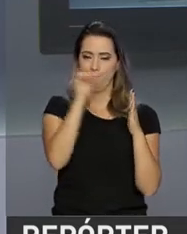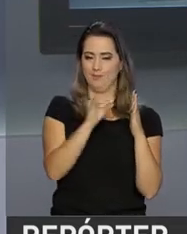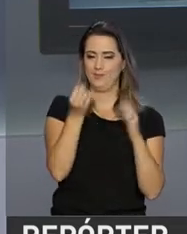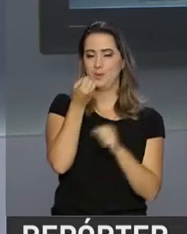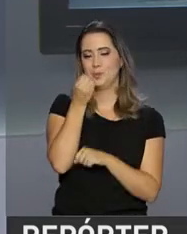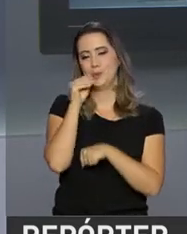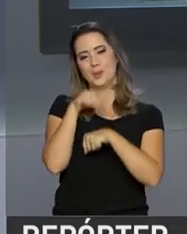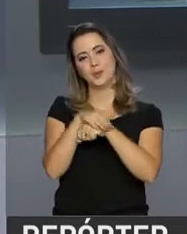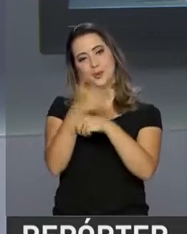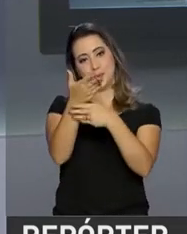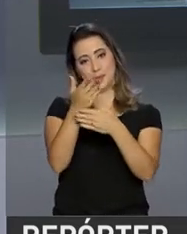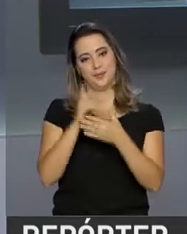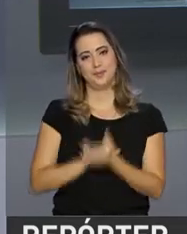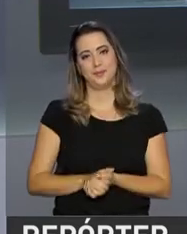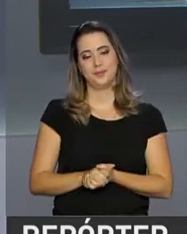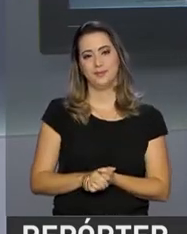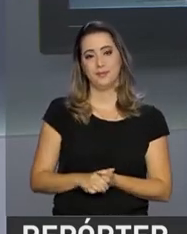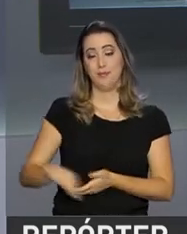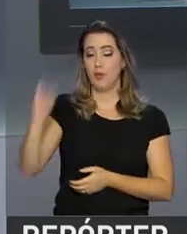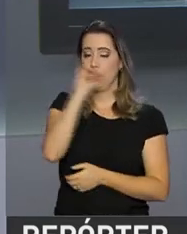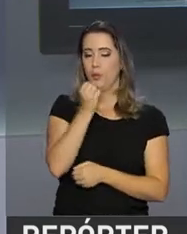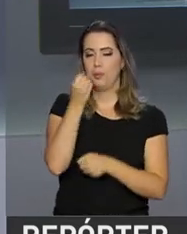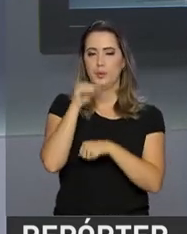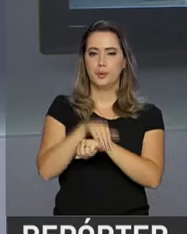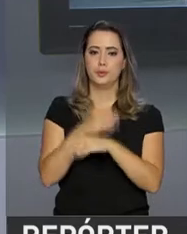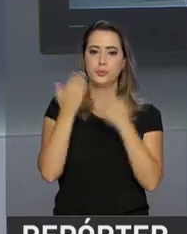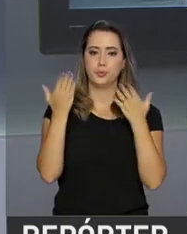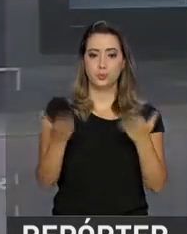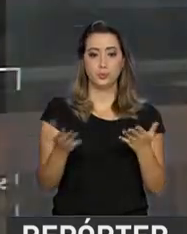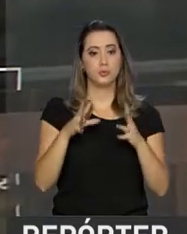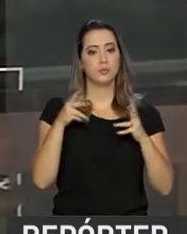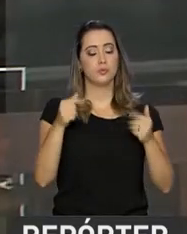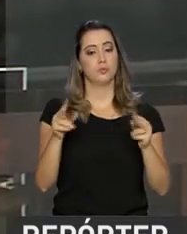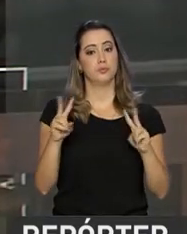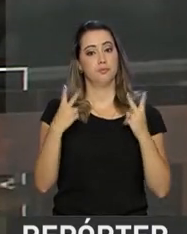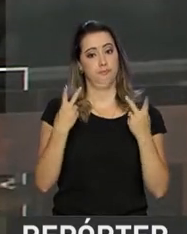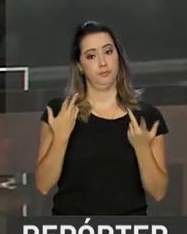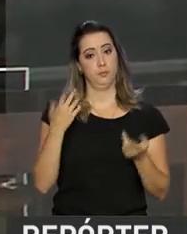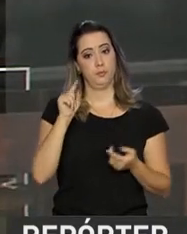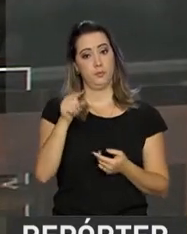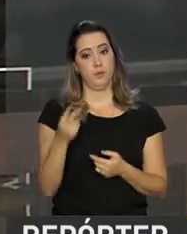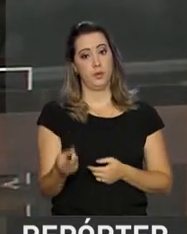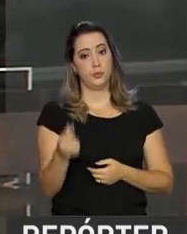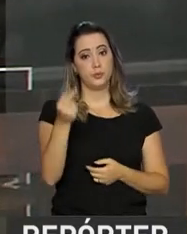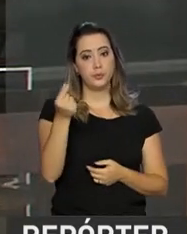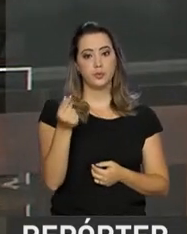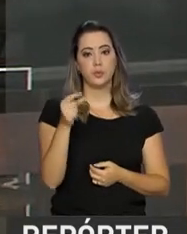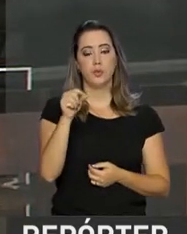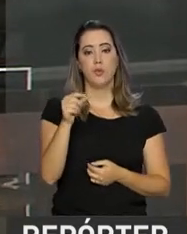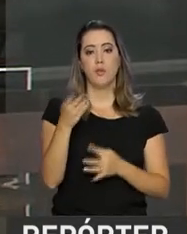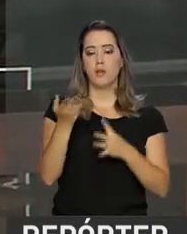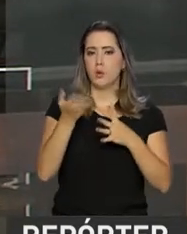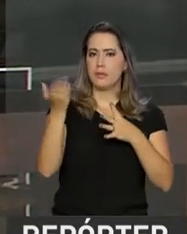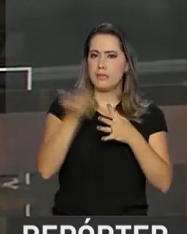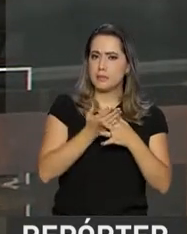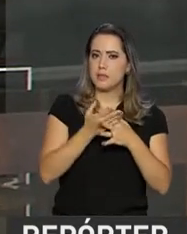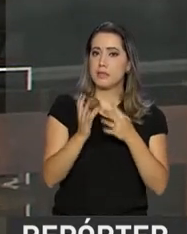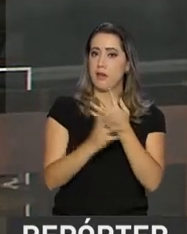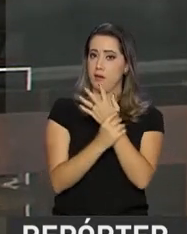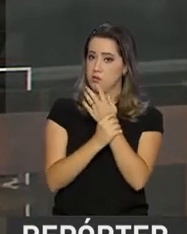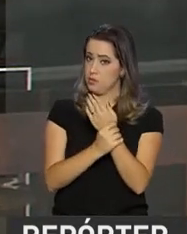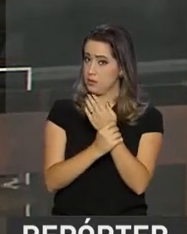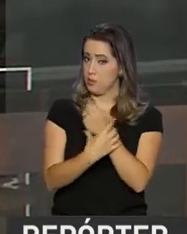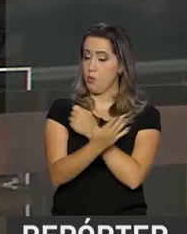Olá, João Pedro, boa noite. Oi, Roberto, boa noite para você, boa noite a todos. Pois é, o valor das parcelas do seguro-desemprego foi